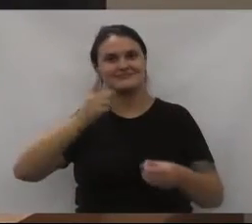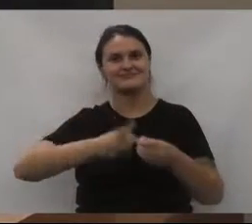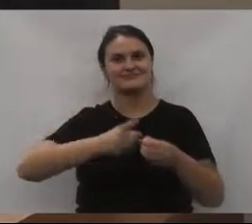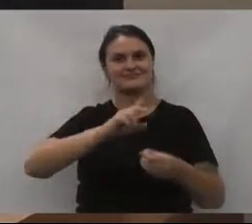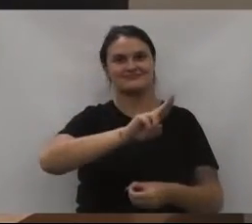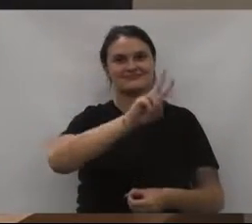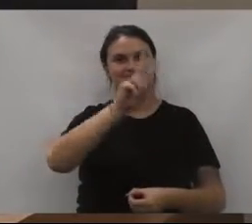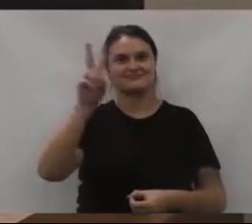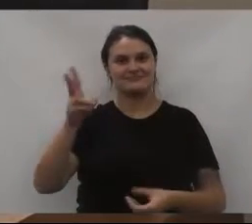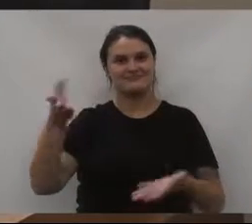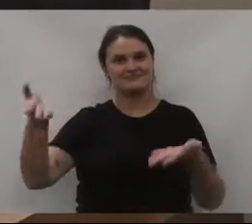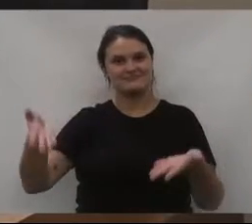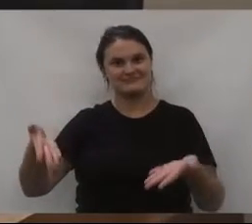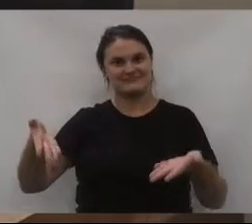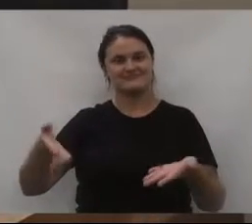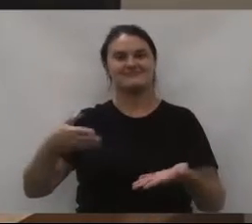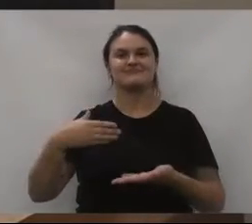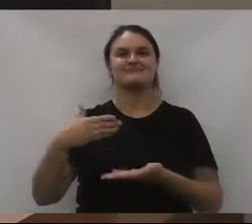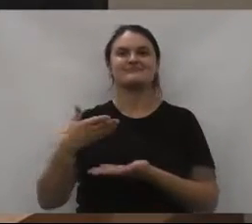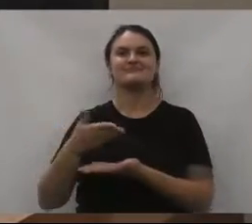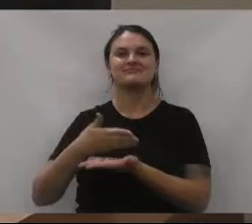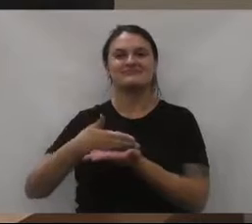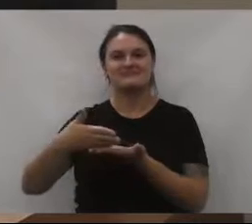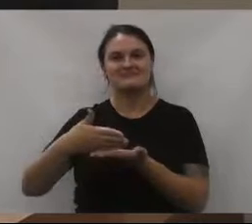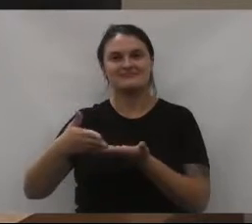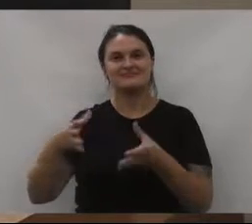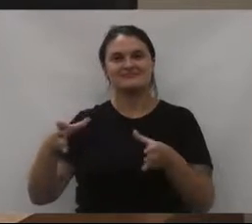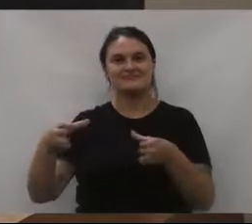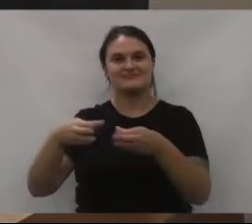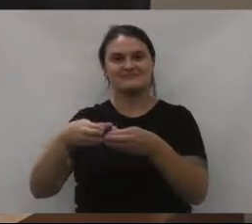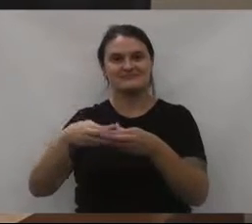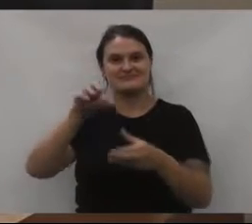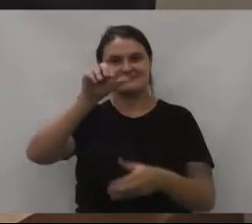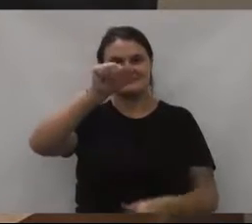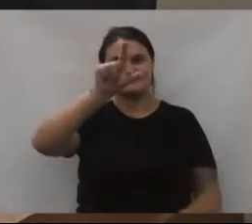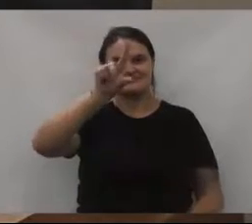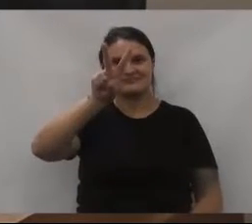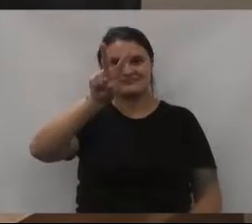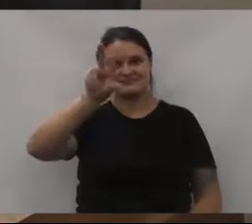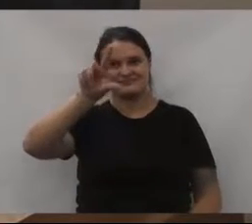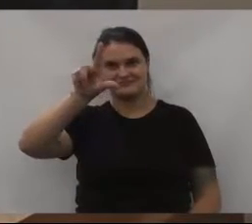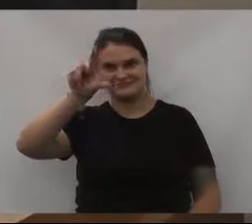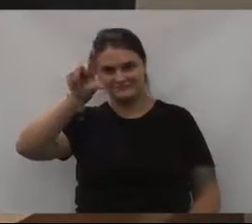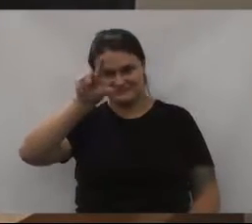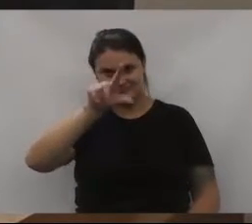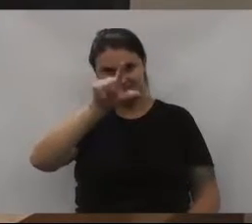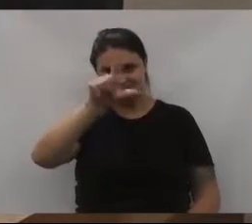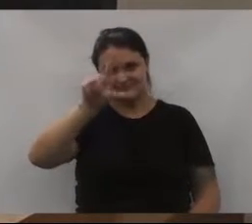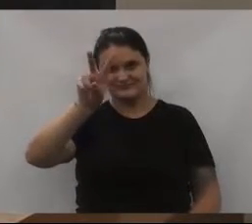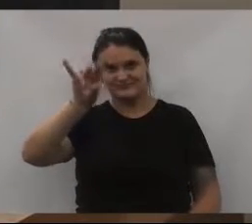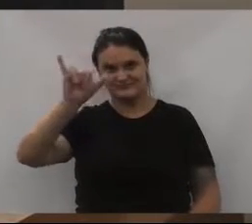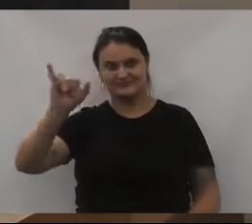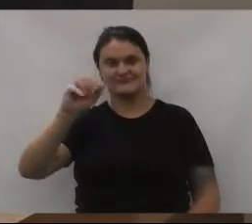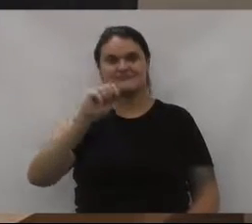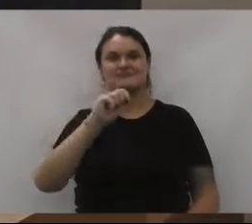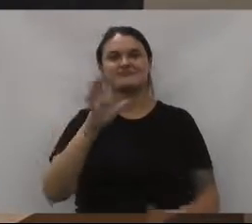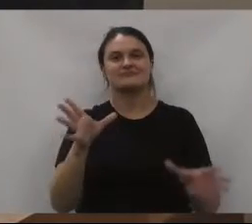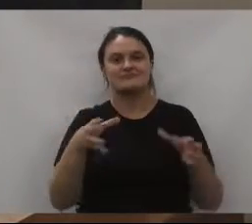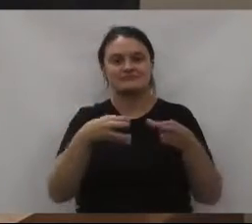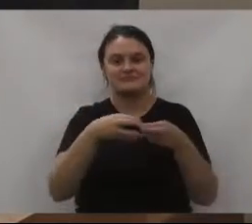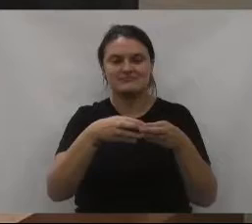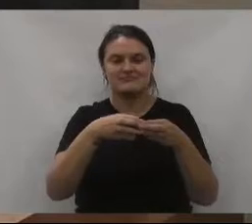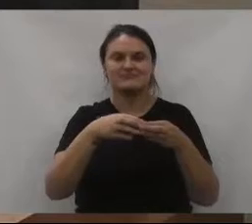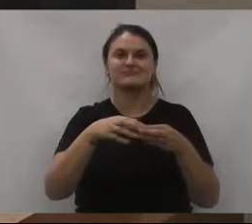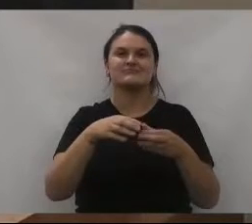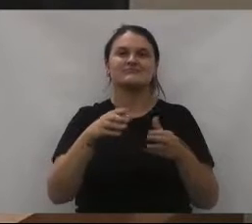da Vitória, partindo uma iniciativa que partiu da ALVE, da Associação da Academia de Letras do